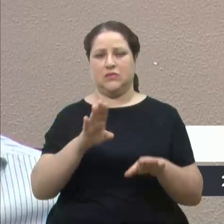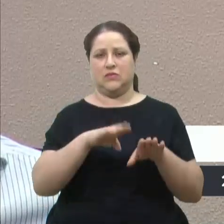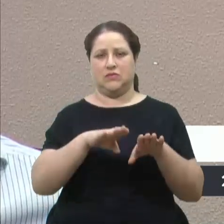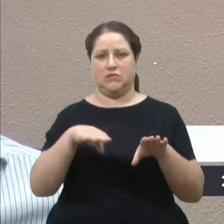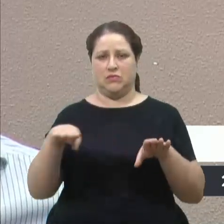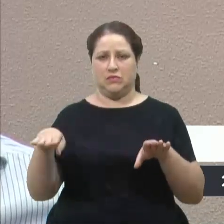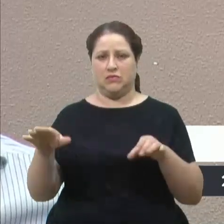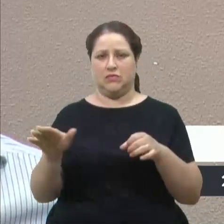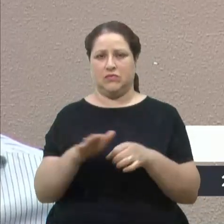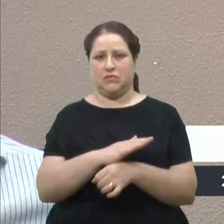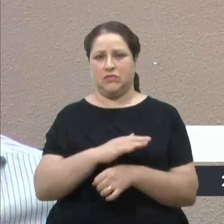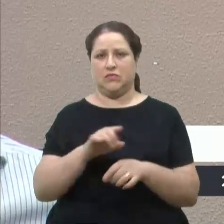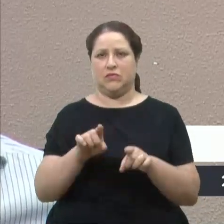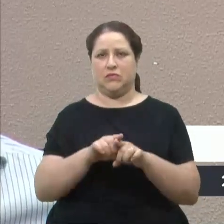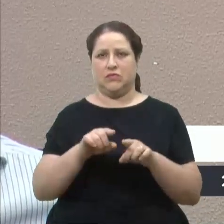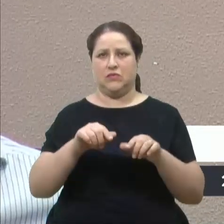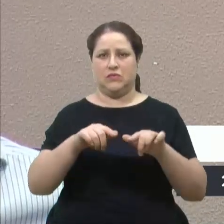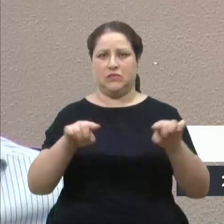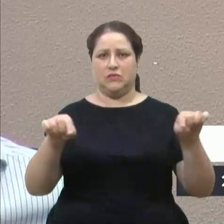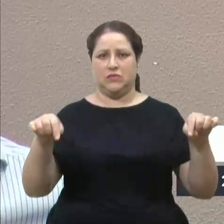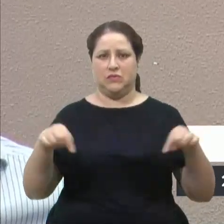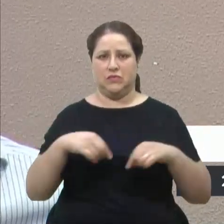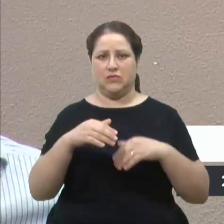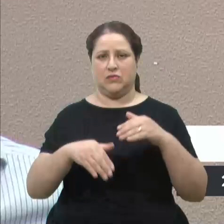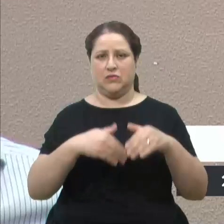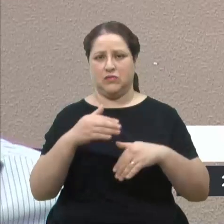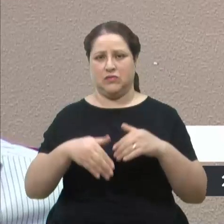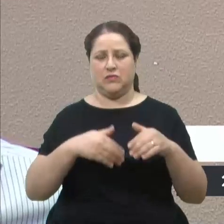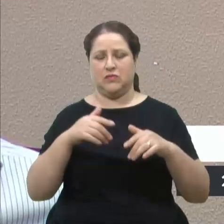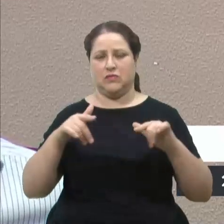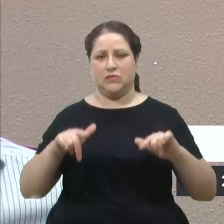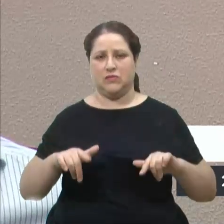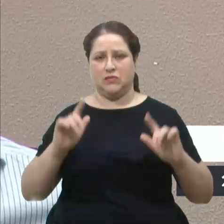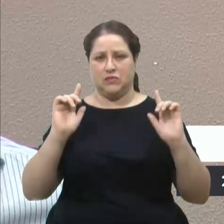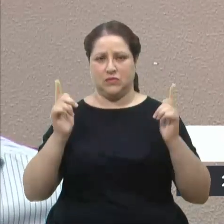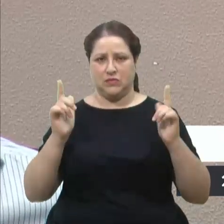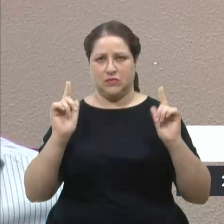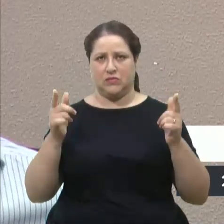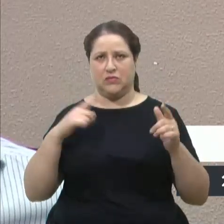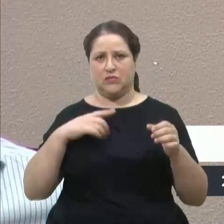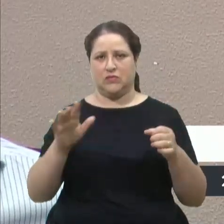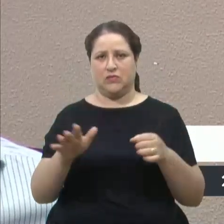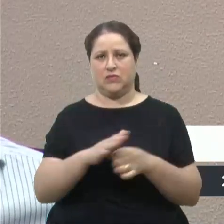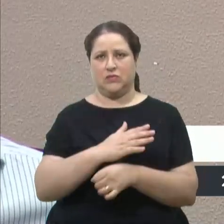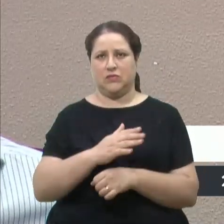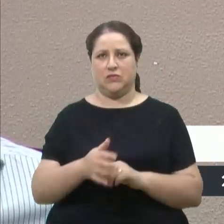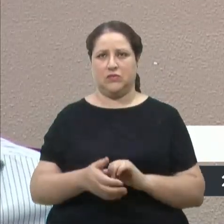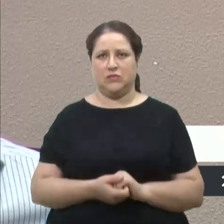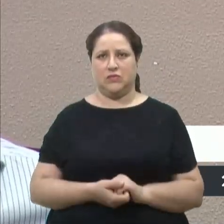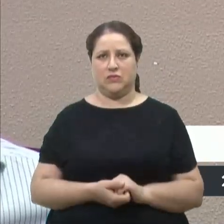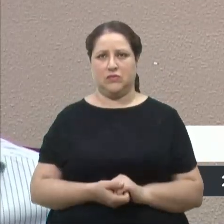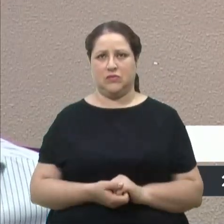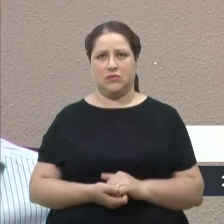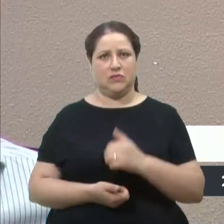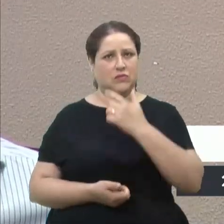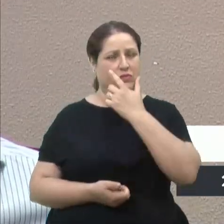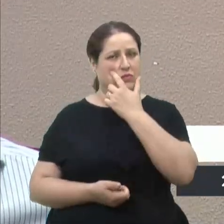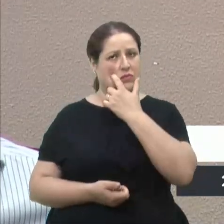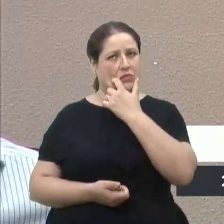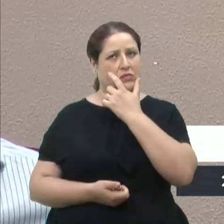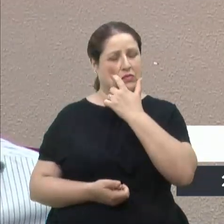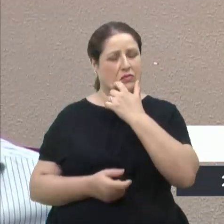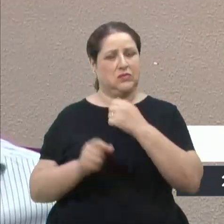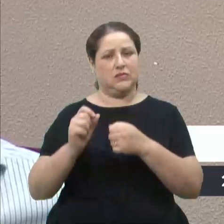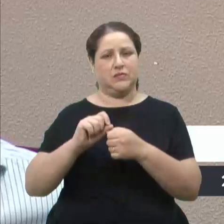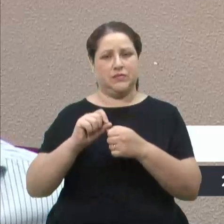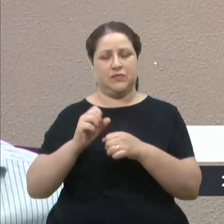piscina, as pessoas, área de lazer, vereador Lucas, área de lazer nossa, estava tomada, foi feita uma